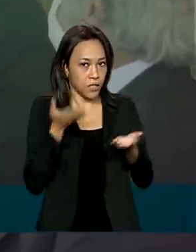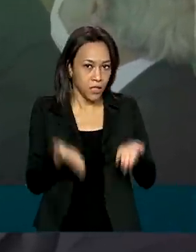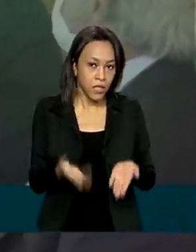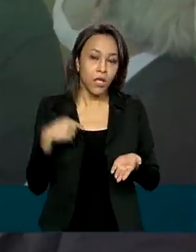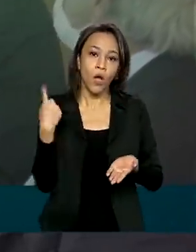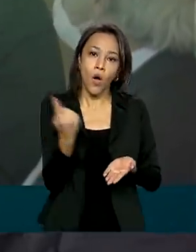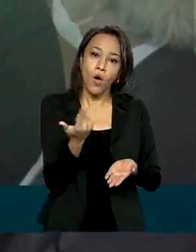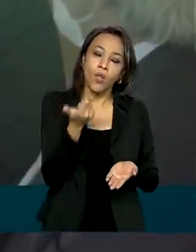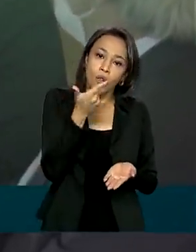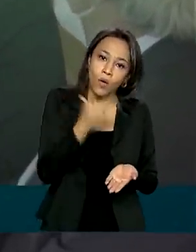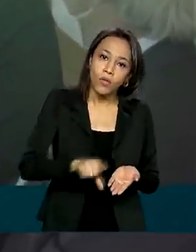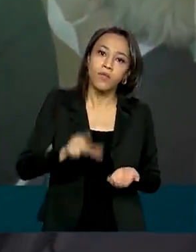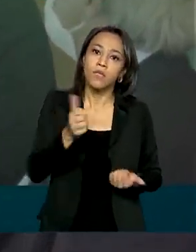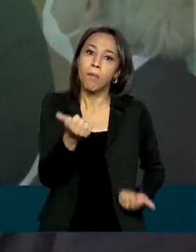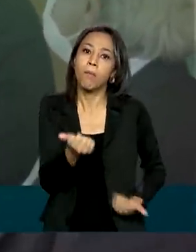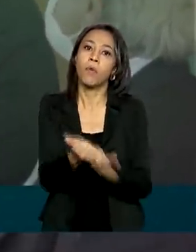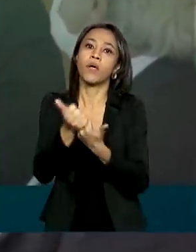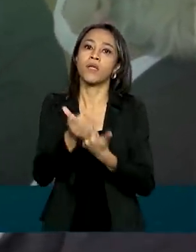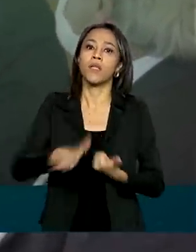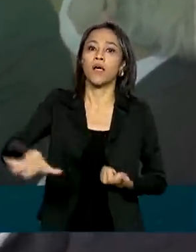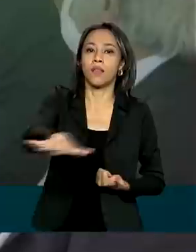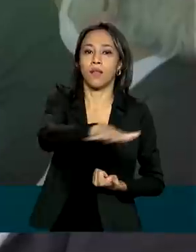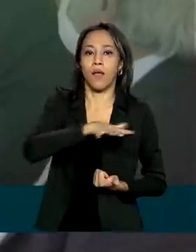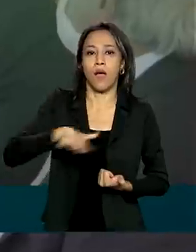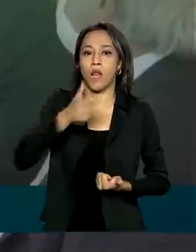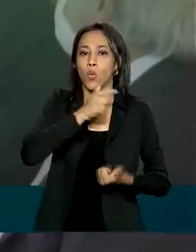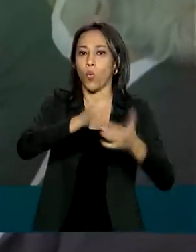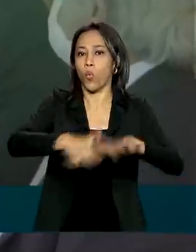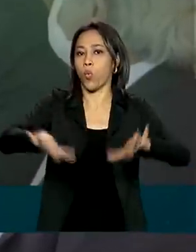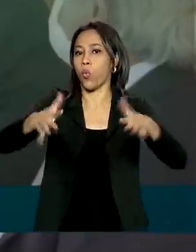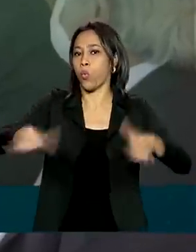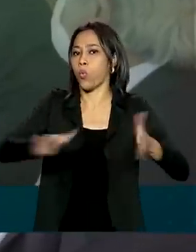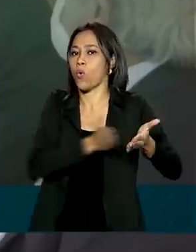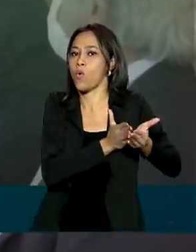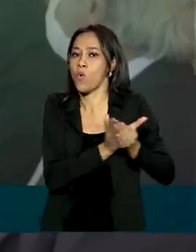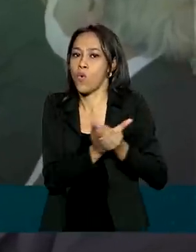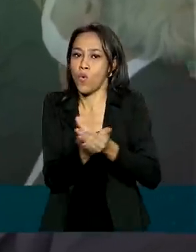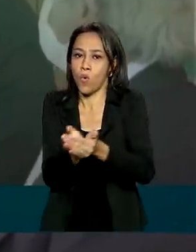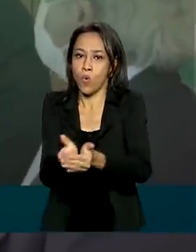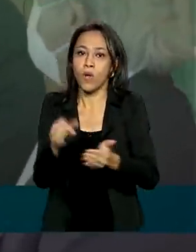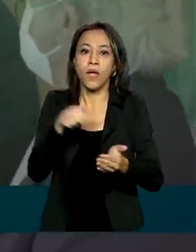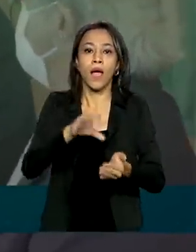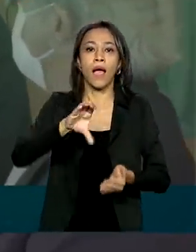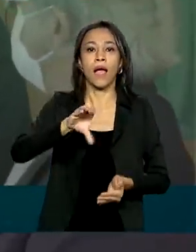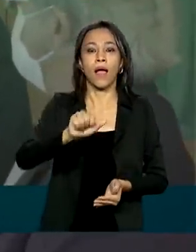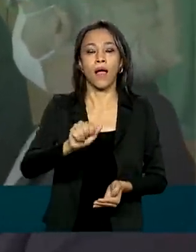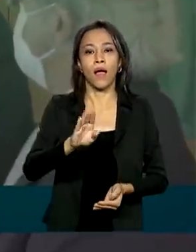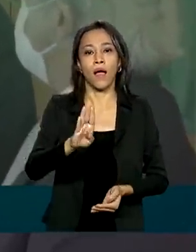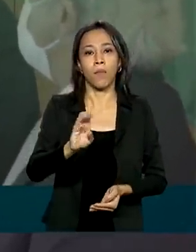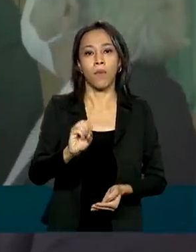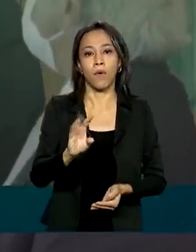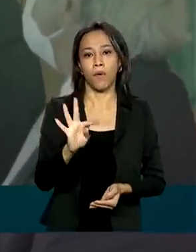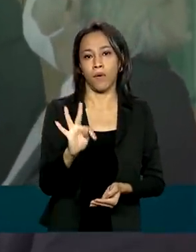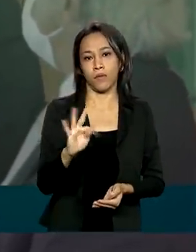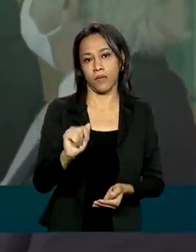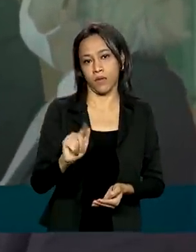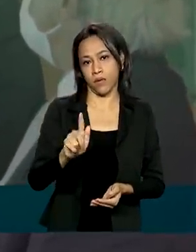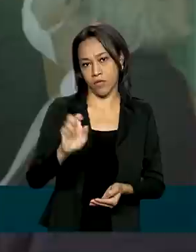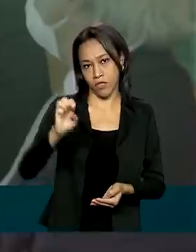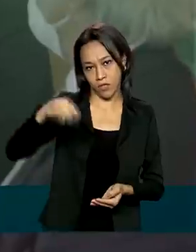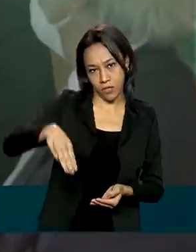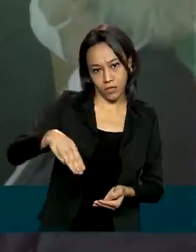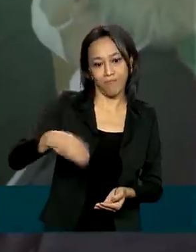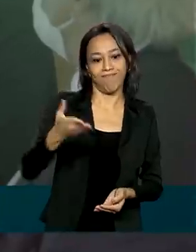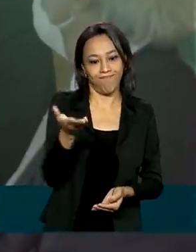força ao transporte aquaviário. No caso aqui, o projeto que trata da cabotagem, BR do Mar. É isso mesmo, Tarcísio?